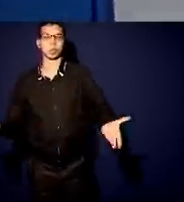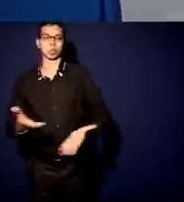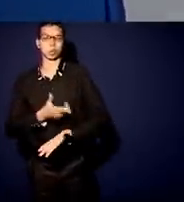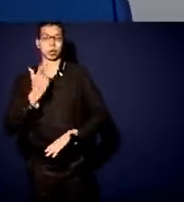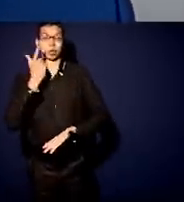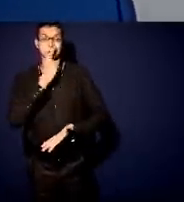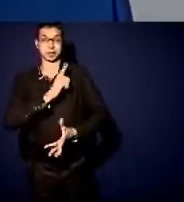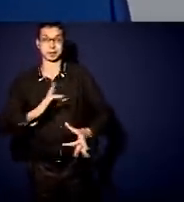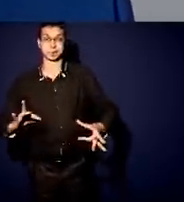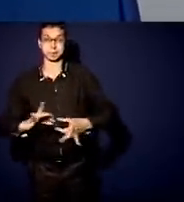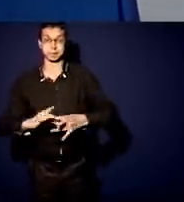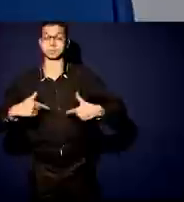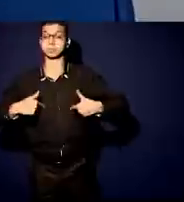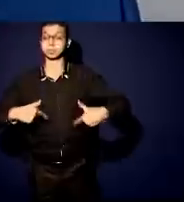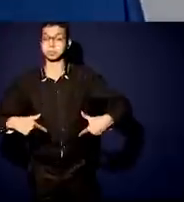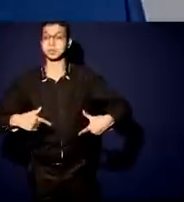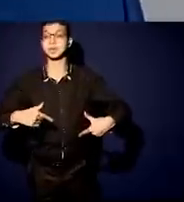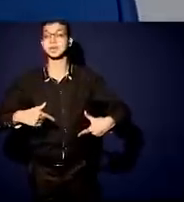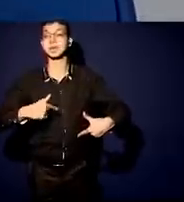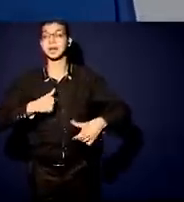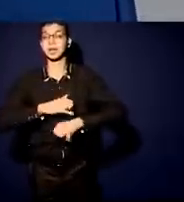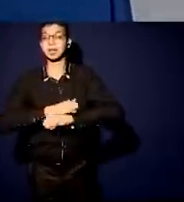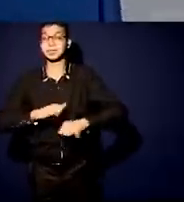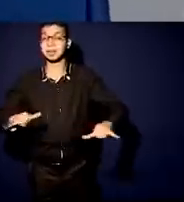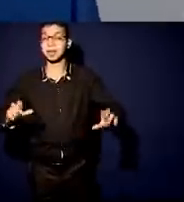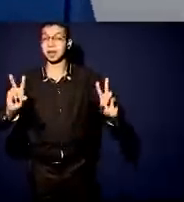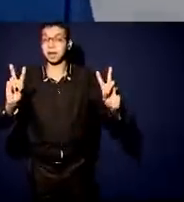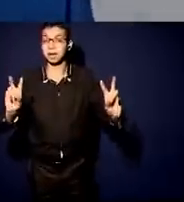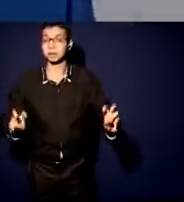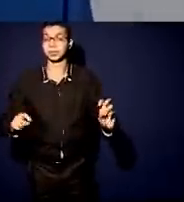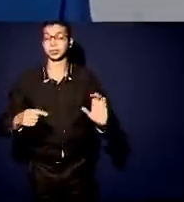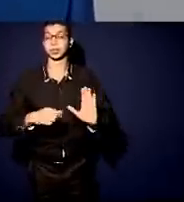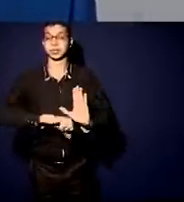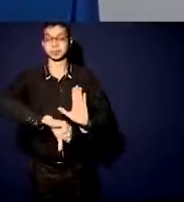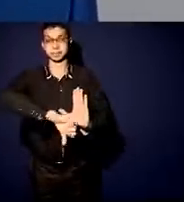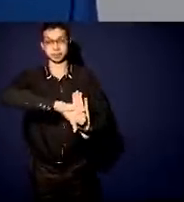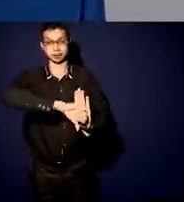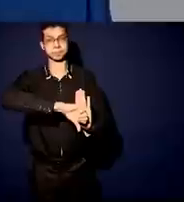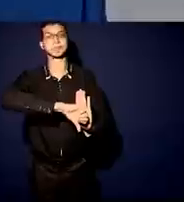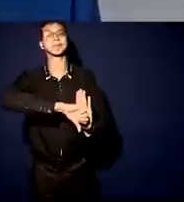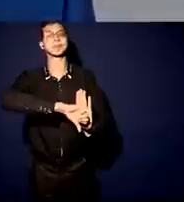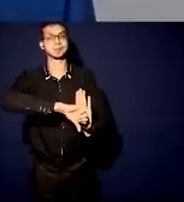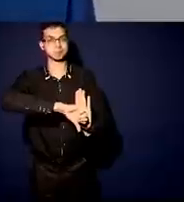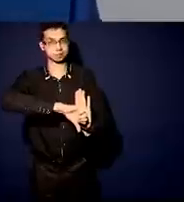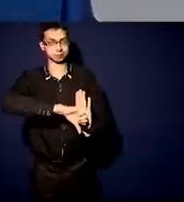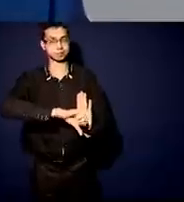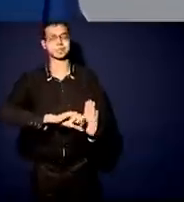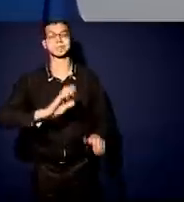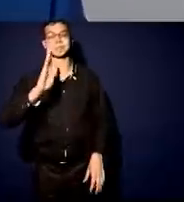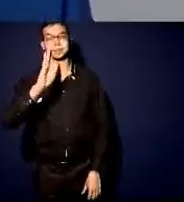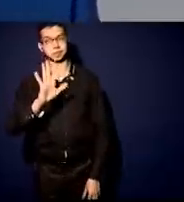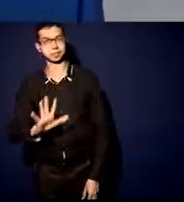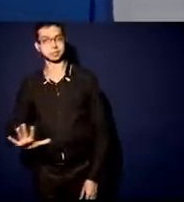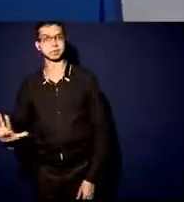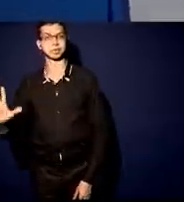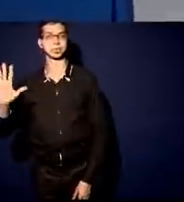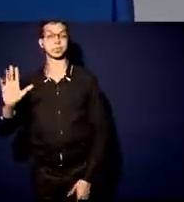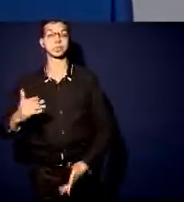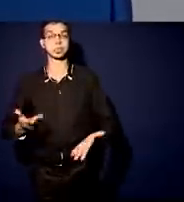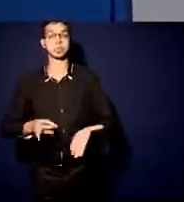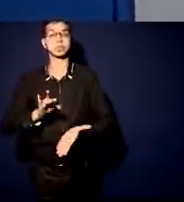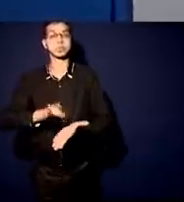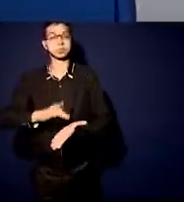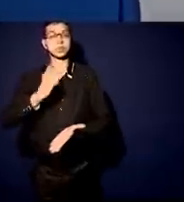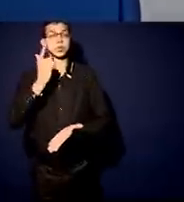naquilo que diz respeito ao crime organizado, que é um crime transnacional. Então, a gente só vai ter efetividade se a gente